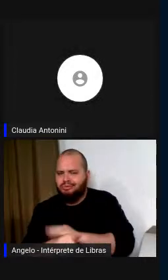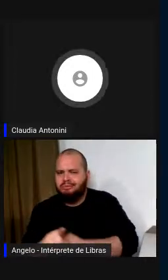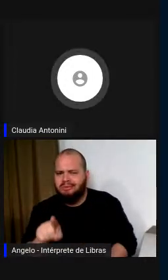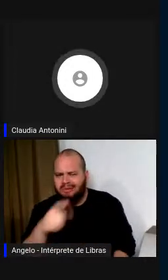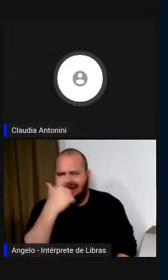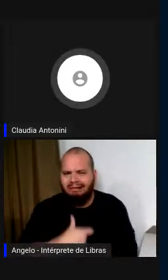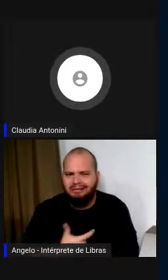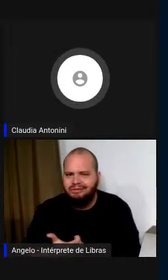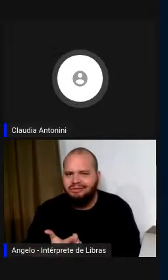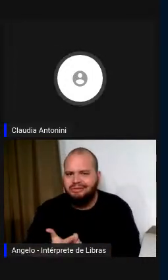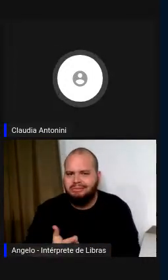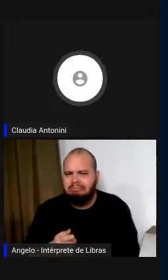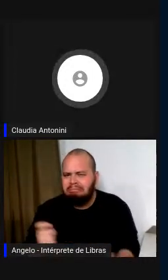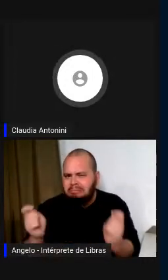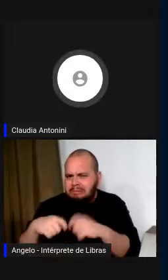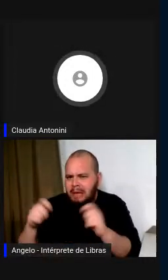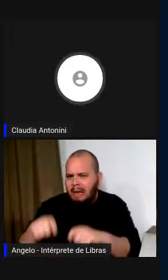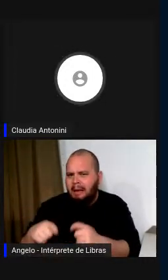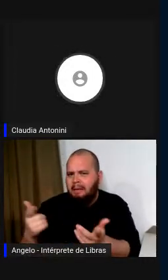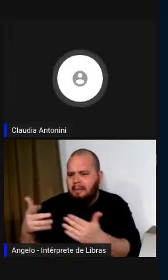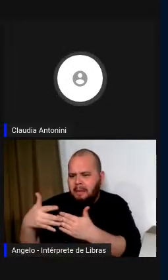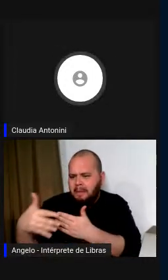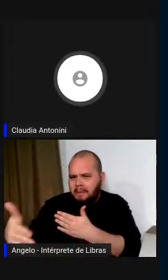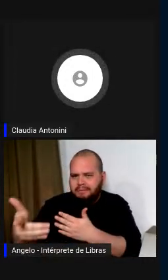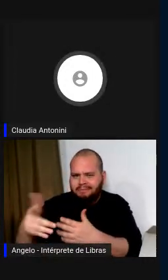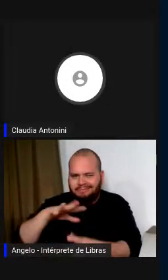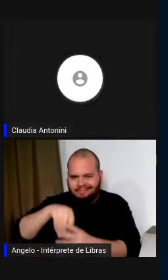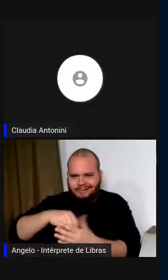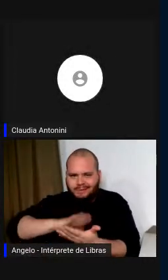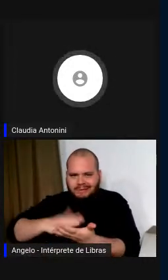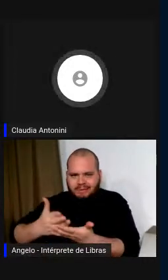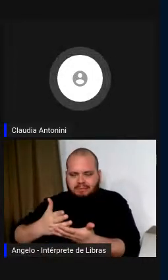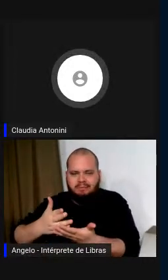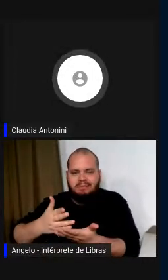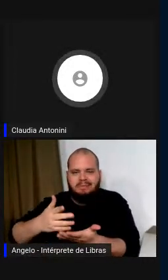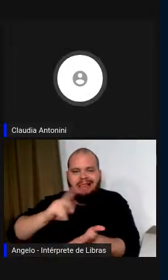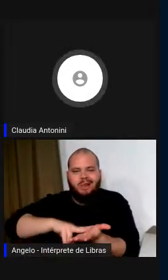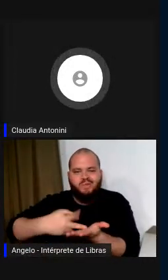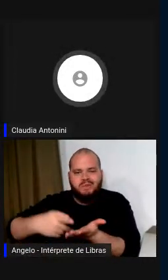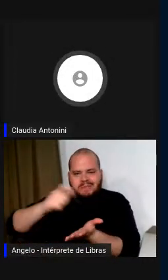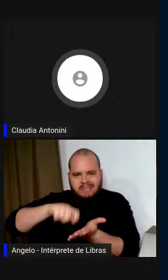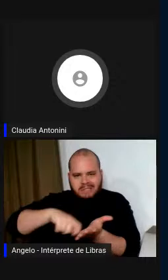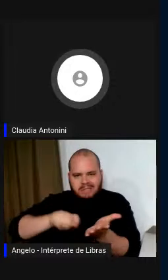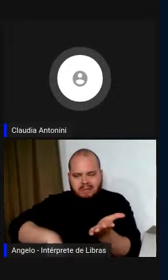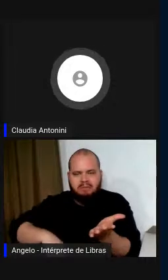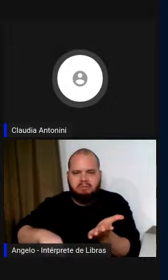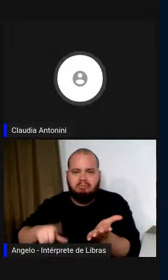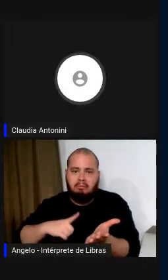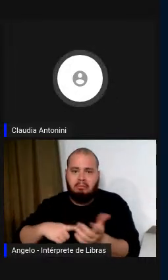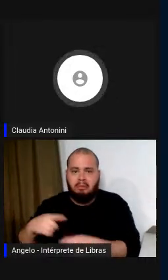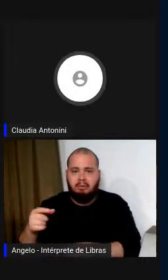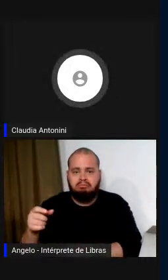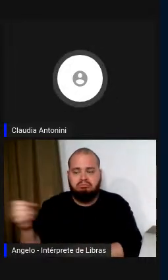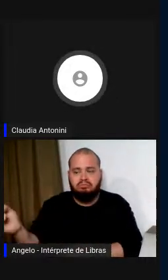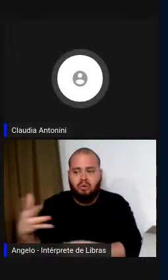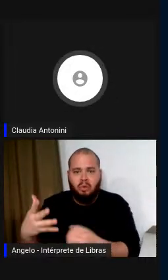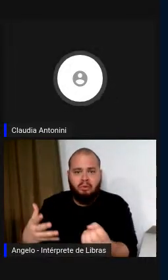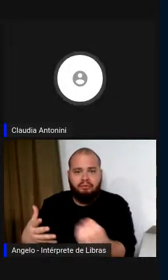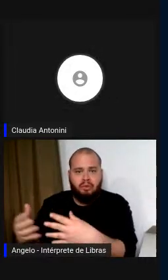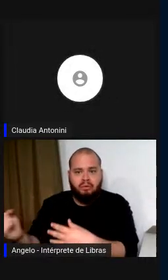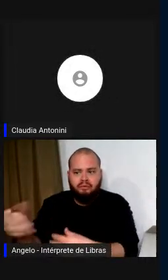existirão, como no mundo da tradução escrita, nasceram novas figuras, novos